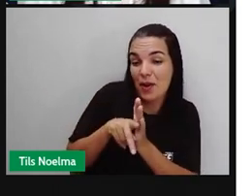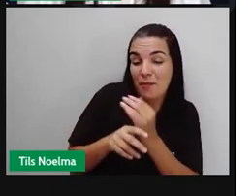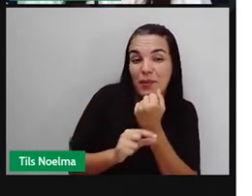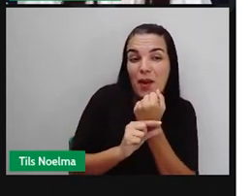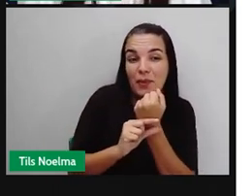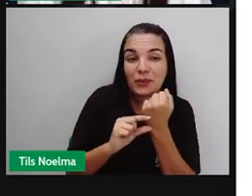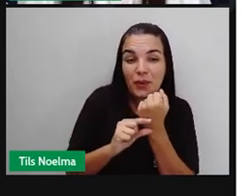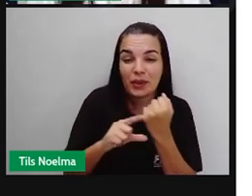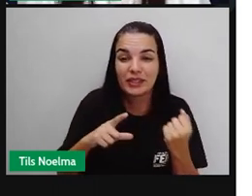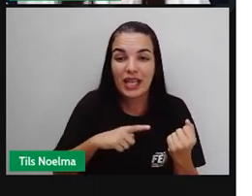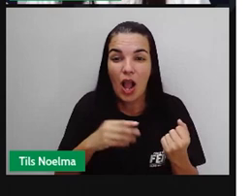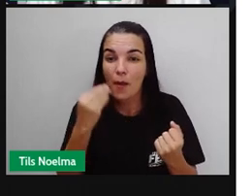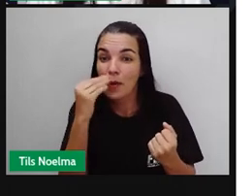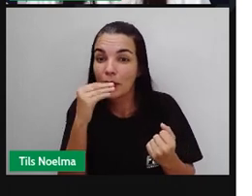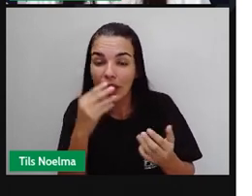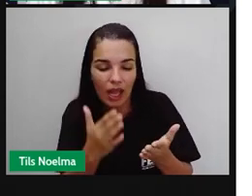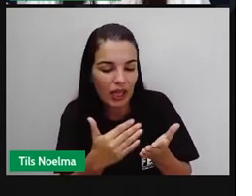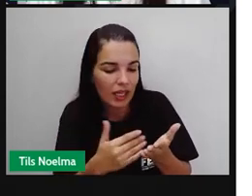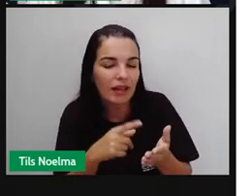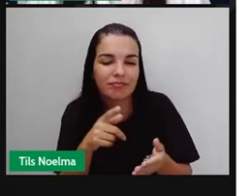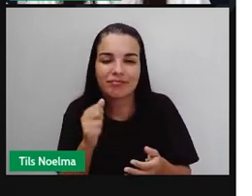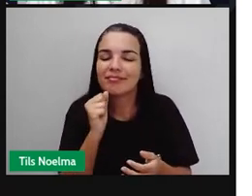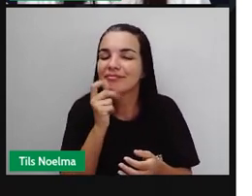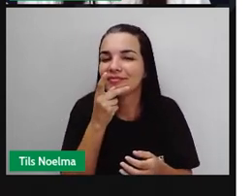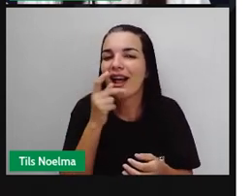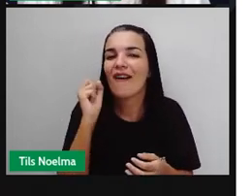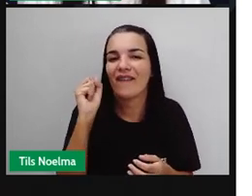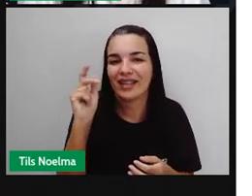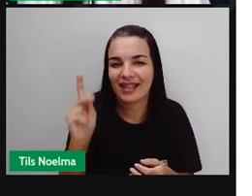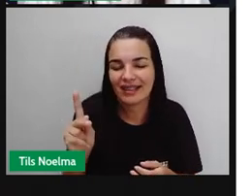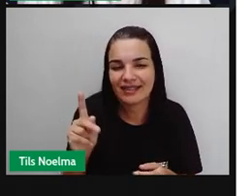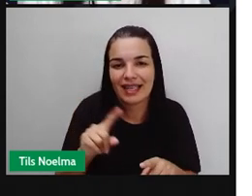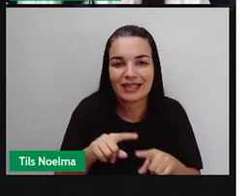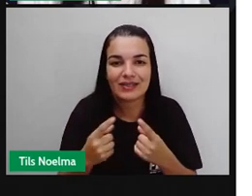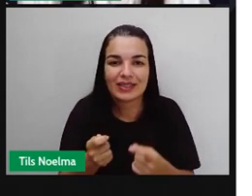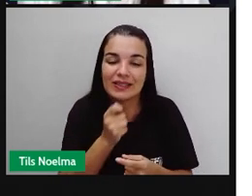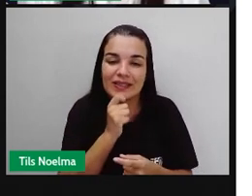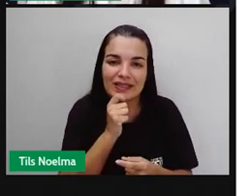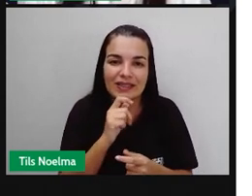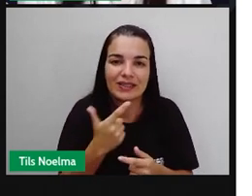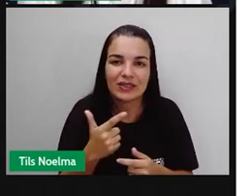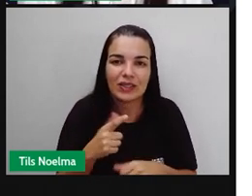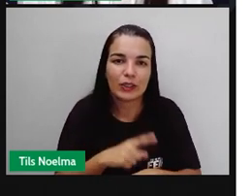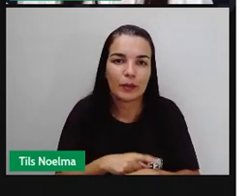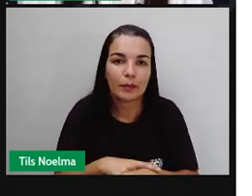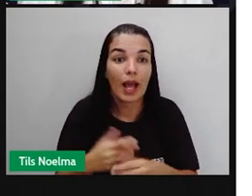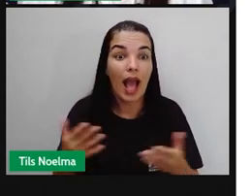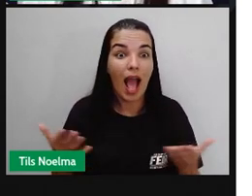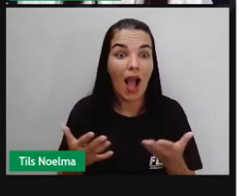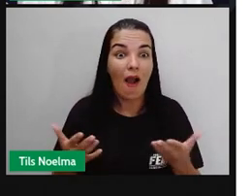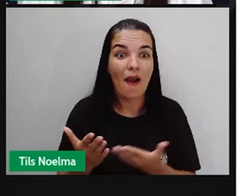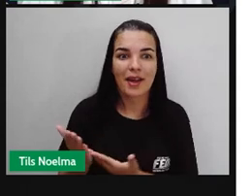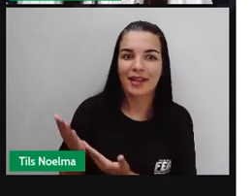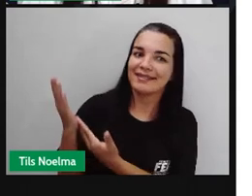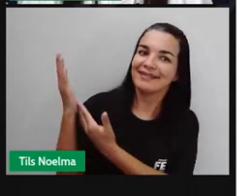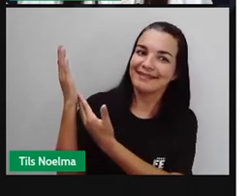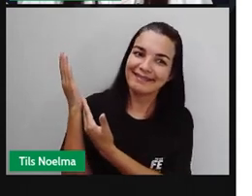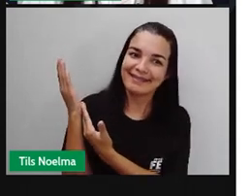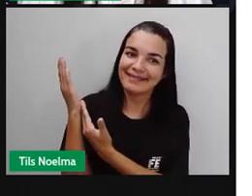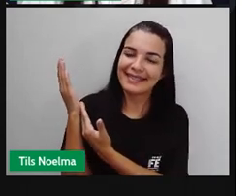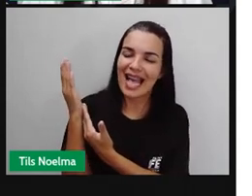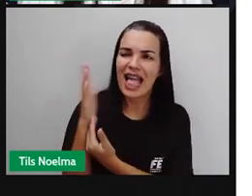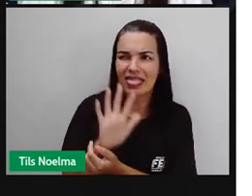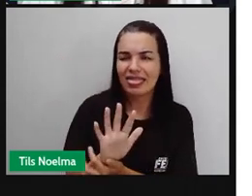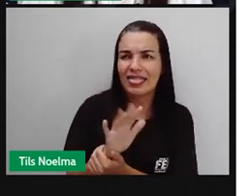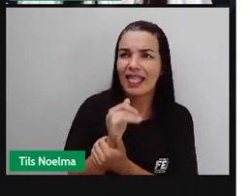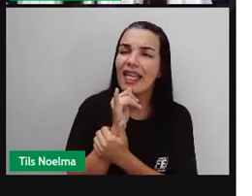ler esse livro, ele aprovaria. Maravilhoso. Super indico esse livro. Para quem não é